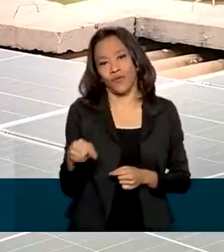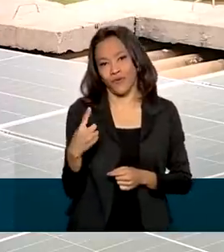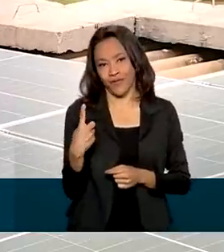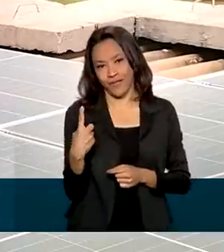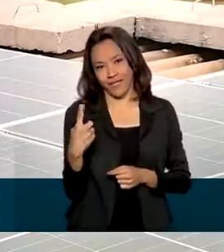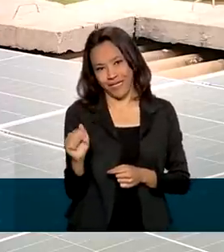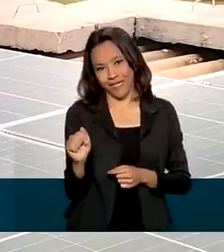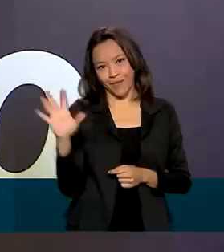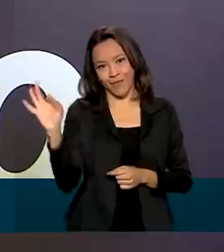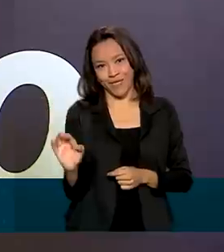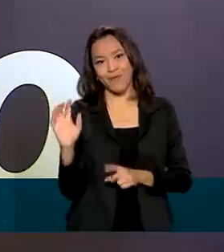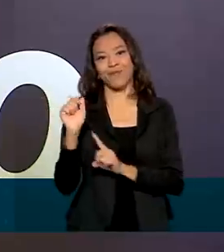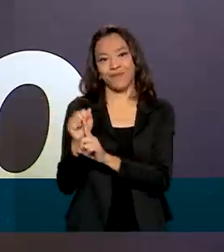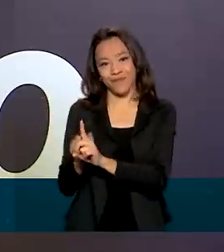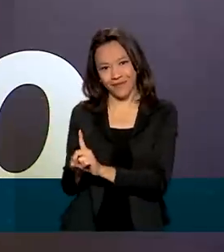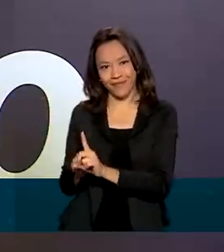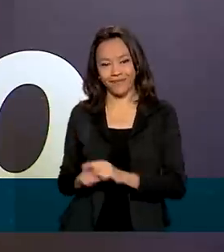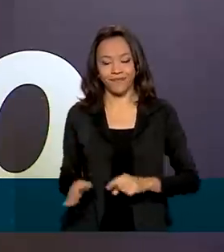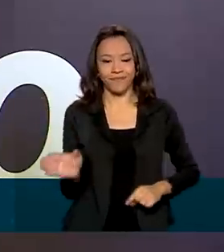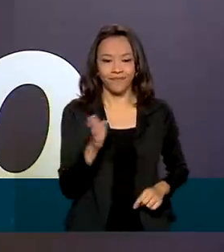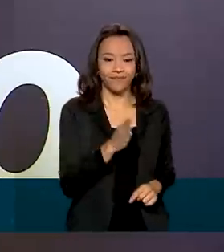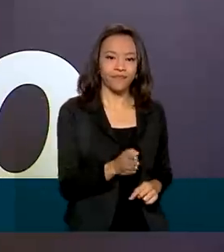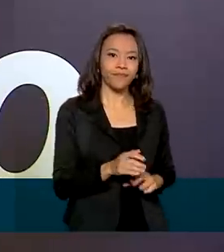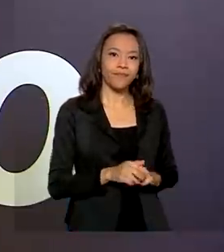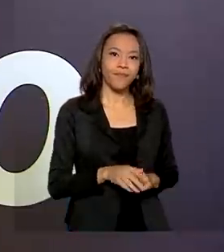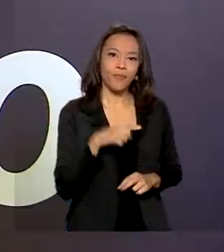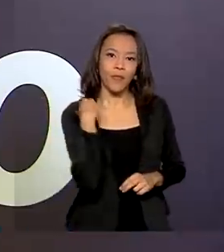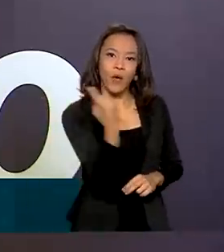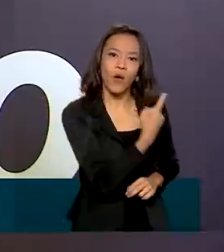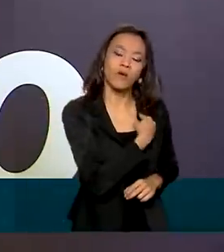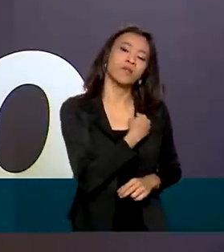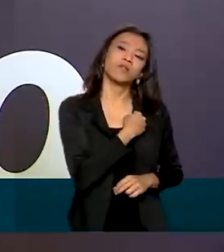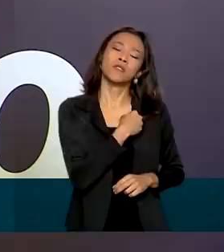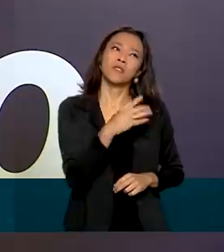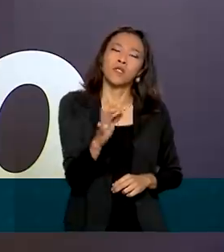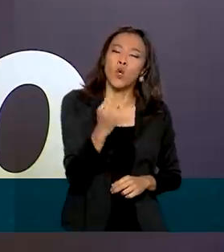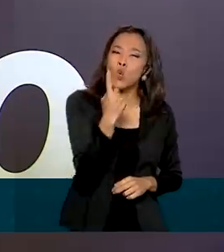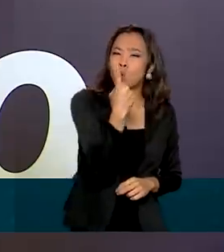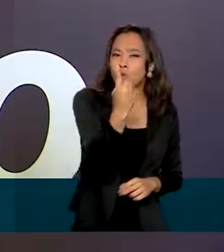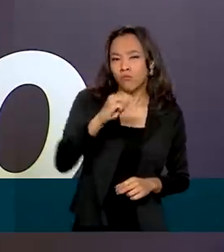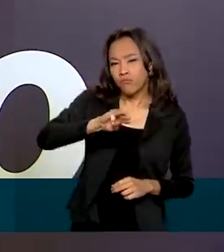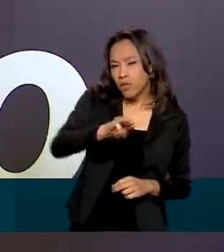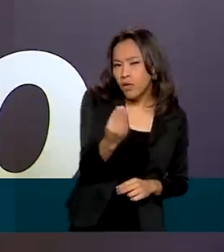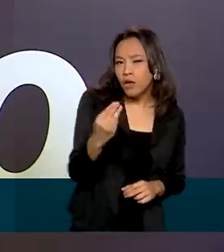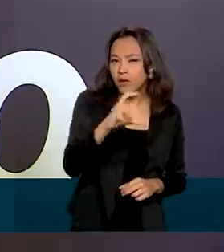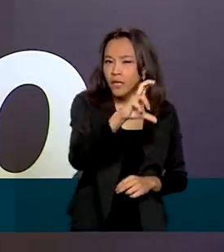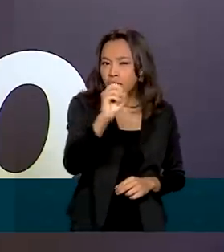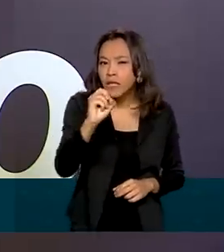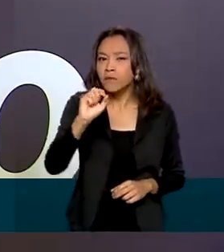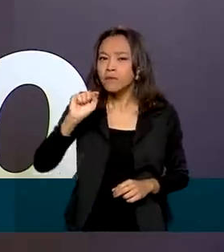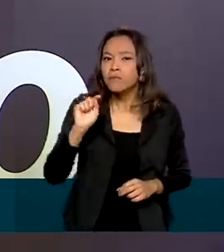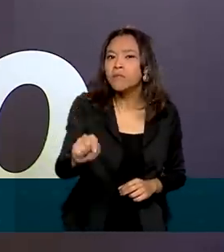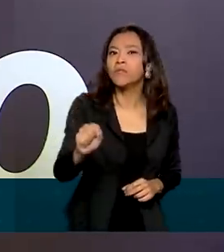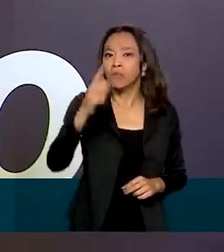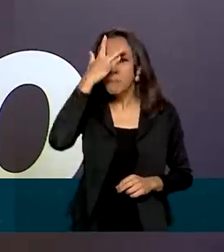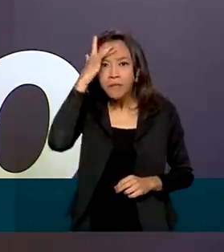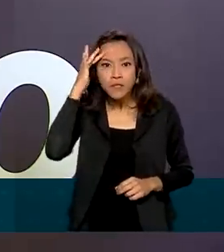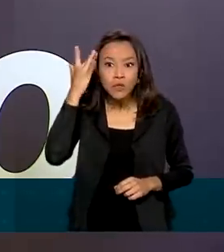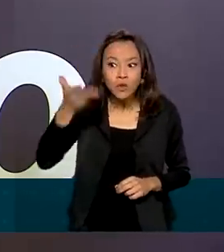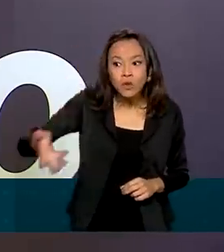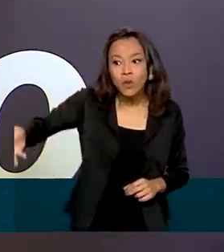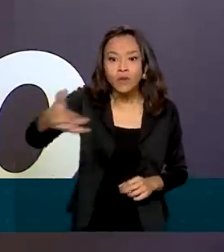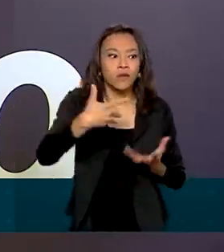% ao mês. Nós estimamos ao redor de 1,5 milhão de pessoas com demanda para